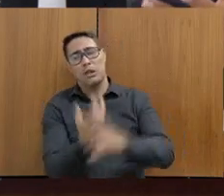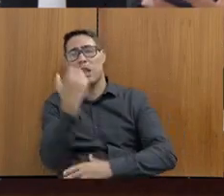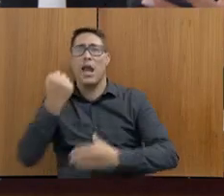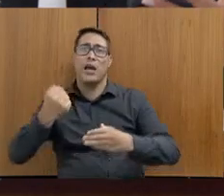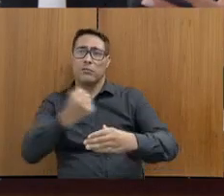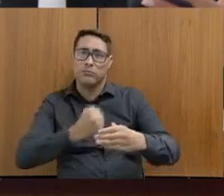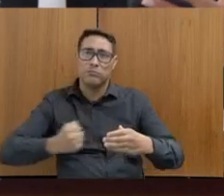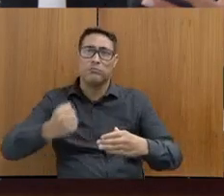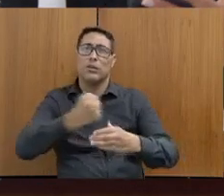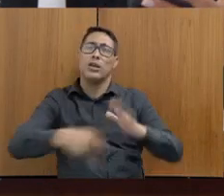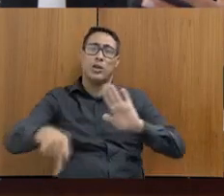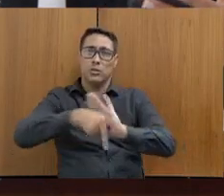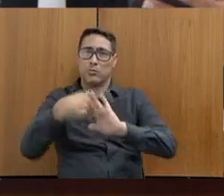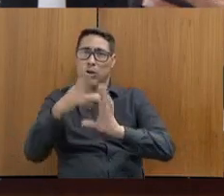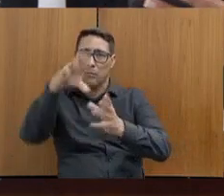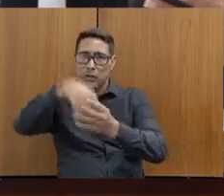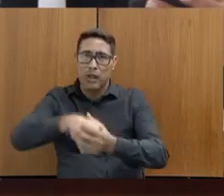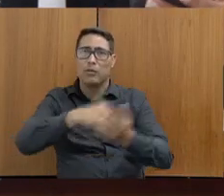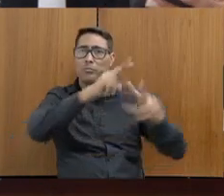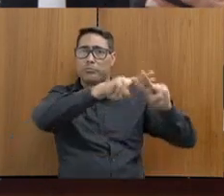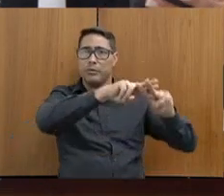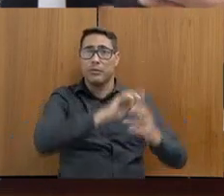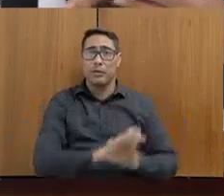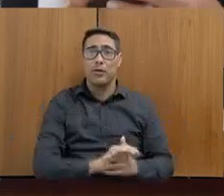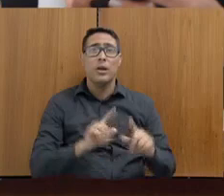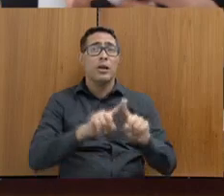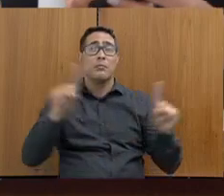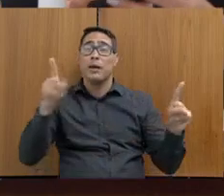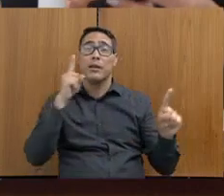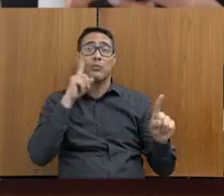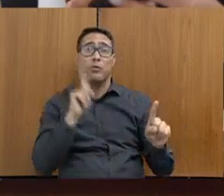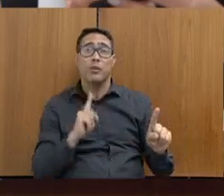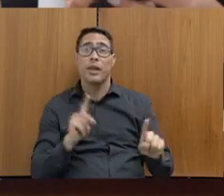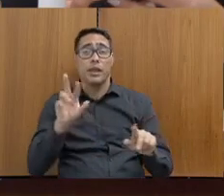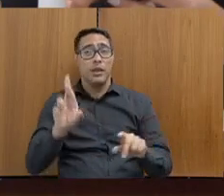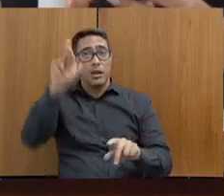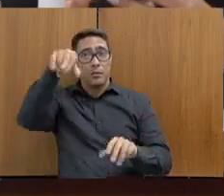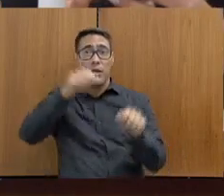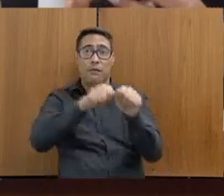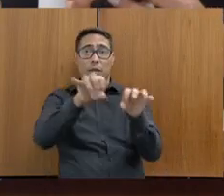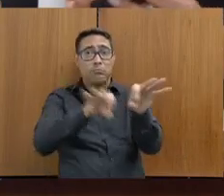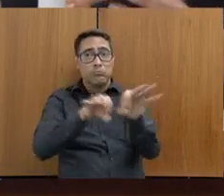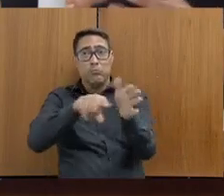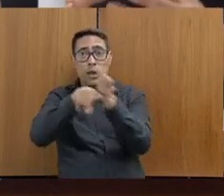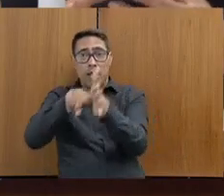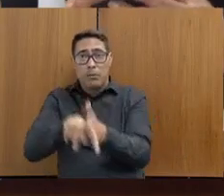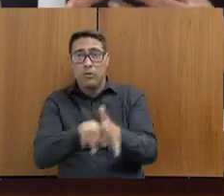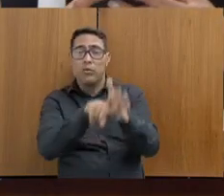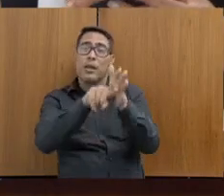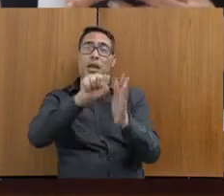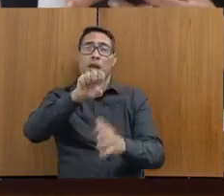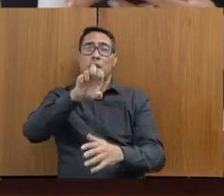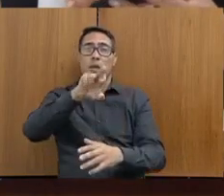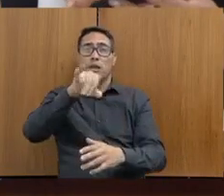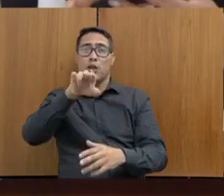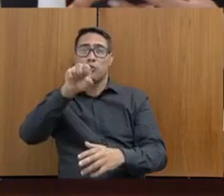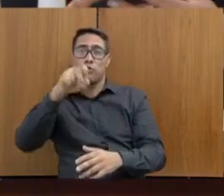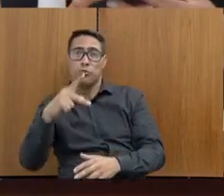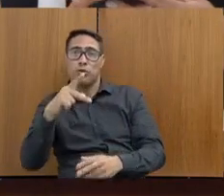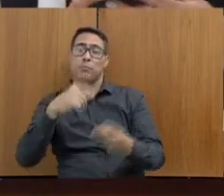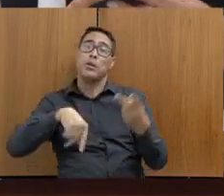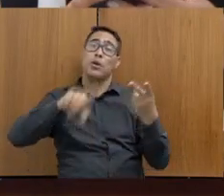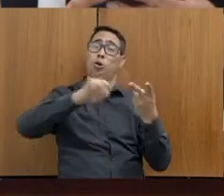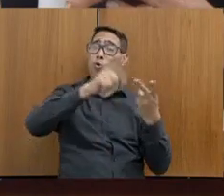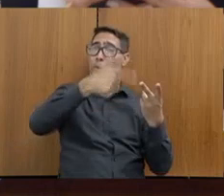unidades penitenciárias, mas eu não sei quem faz esse estudo, esse levantamento, secretário, se é a Sejuspe ou se, em contrapartida, também é a Sejupis.